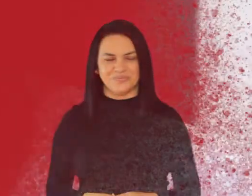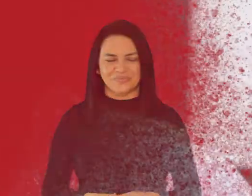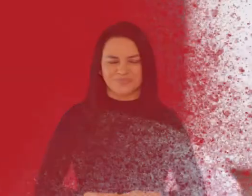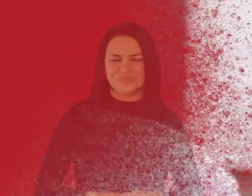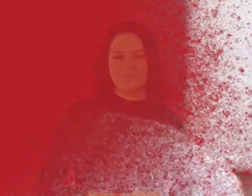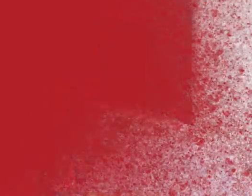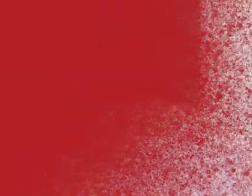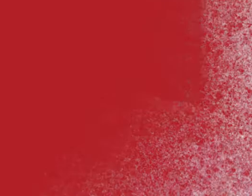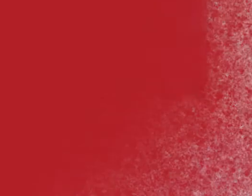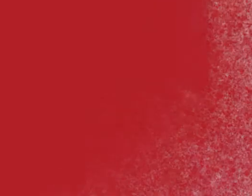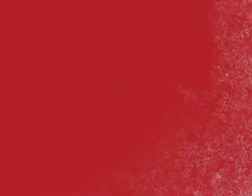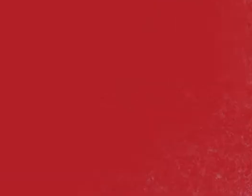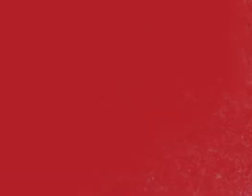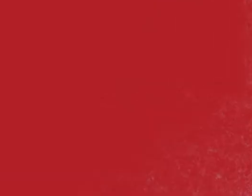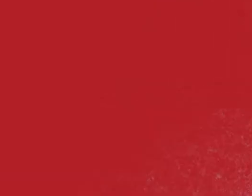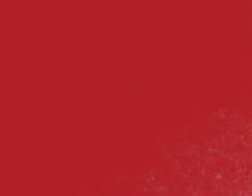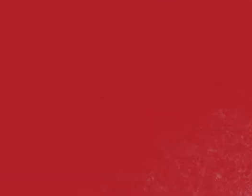todos, né?